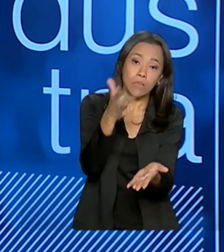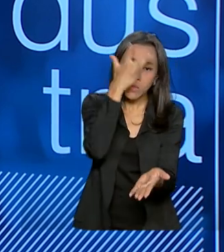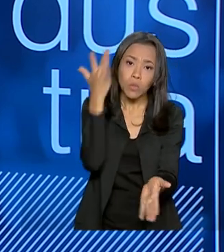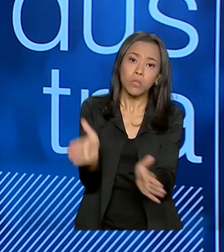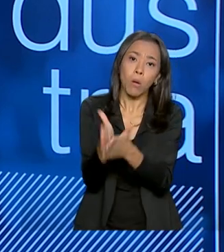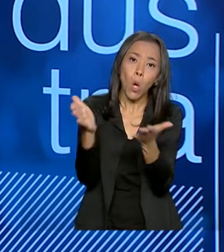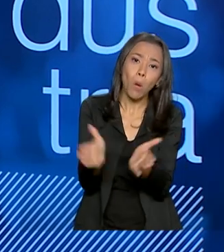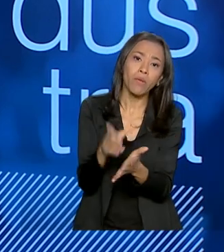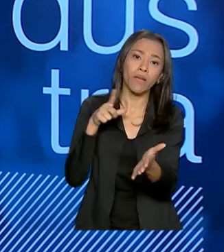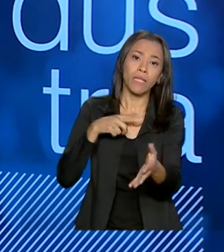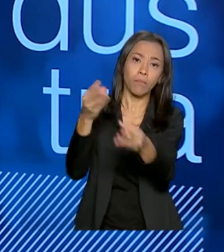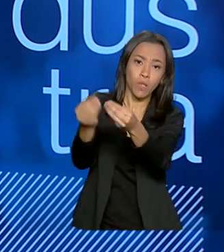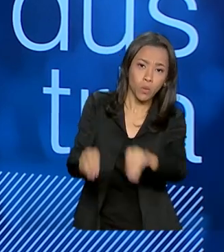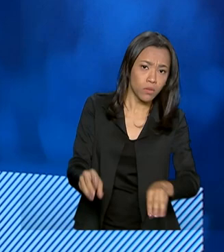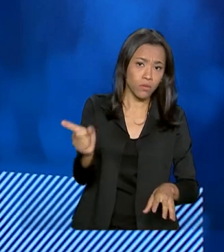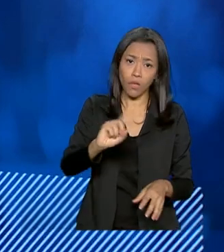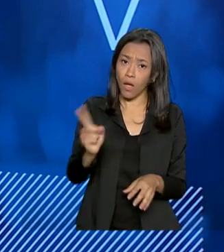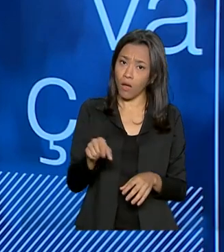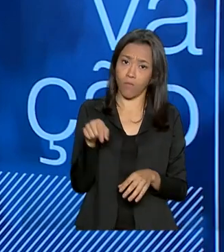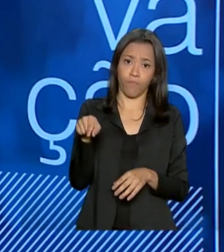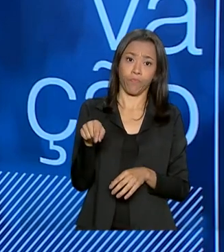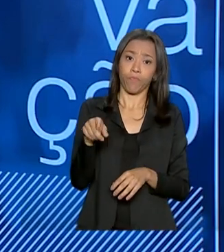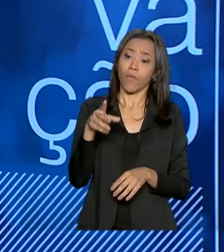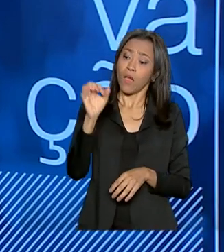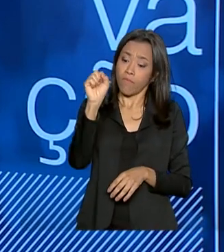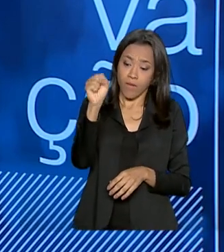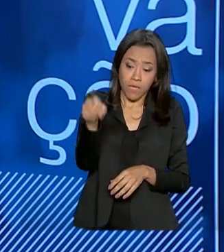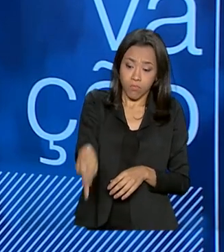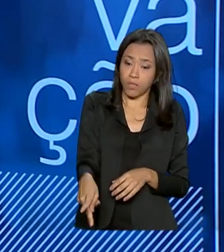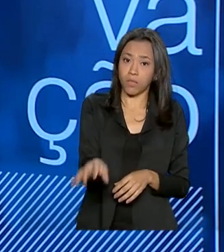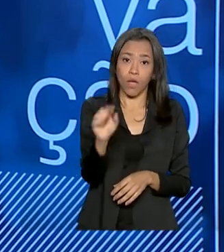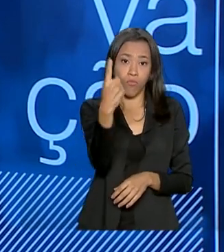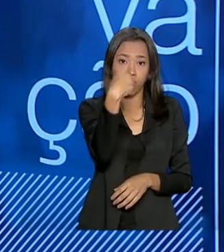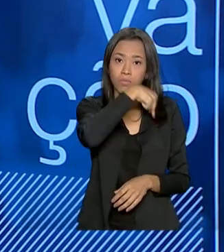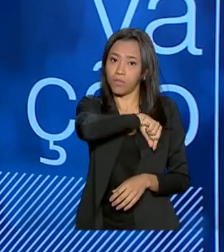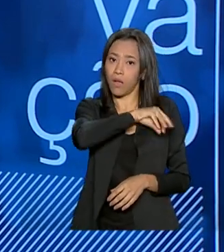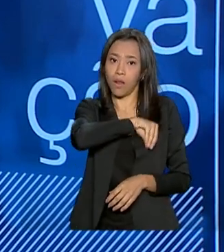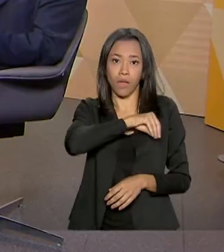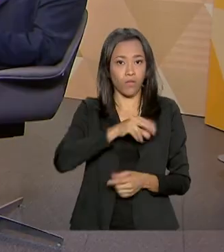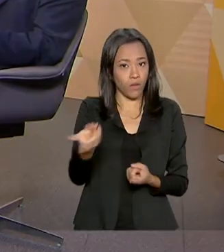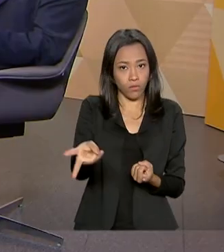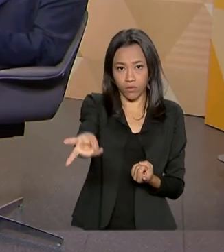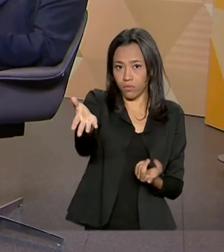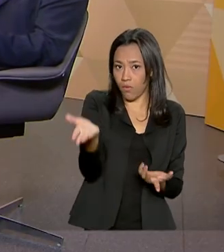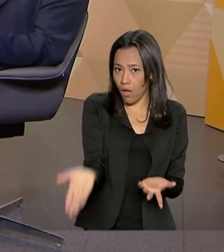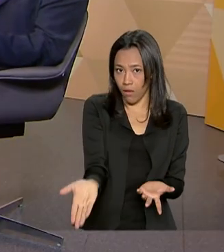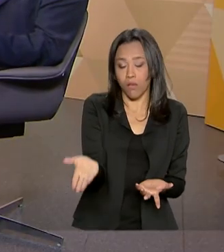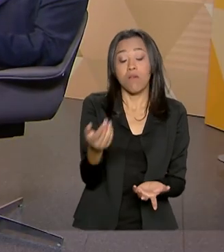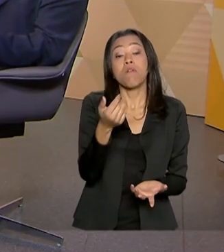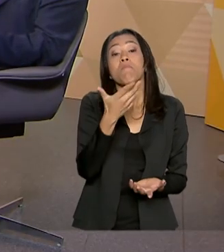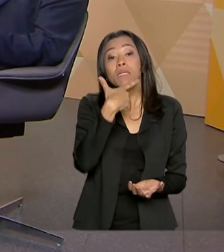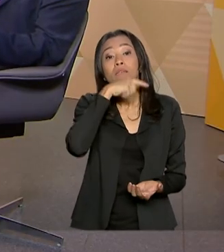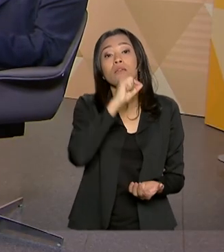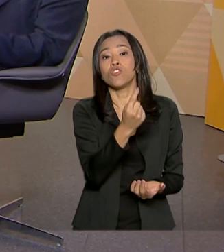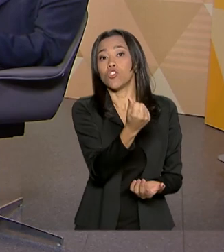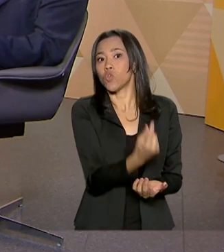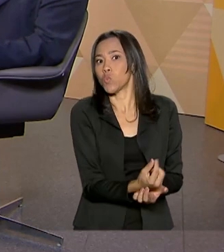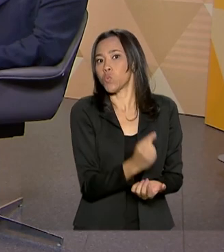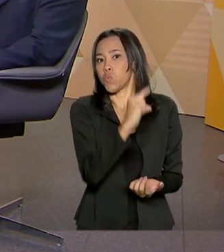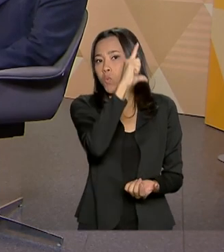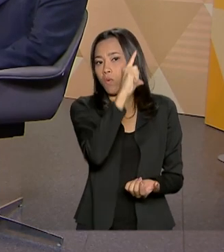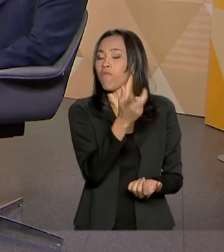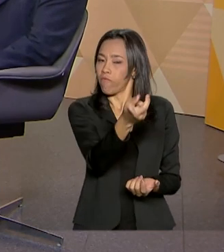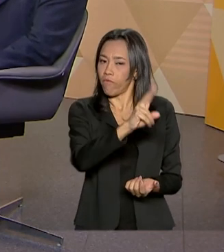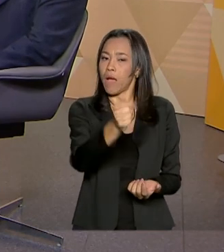o mais pobre não vai ser retirado, o mais pobre se aposenta com um salário mínimo e vai continuar se aposentando com um salário mínimo. Mas aqueles que ganham mais vão pagar